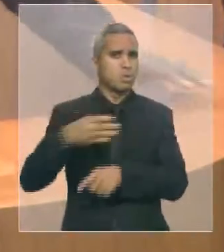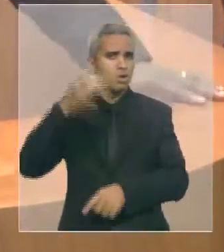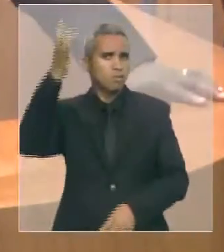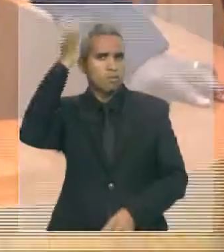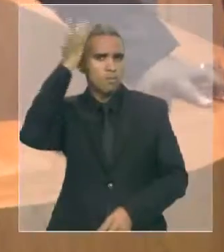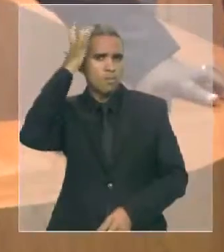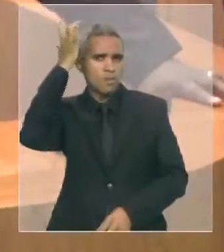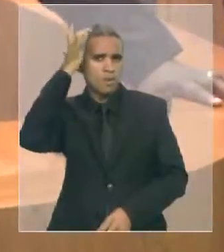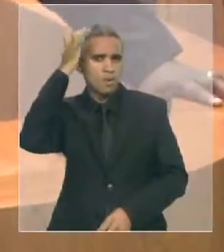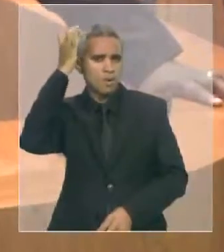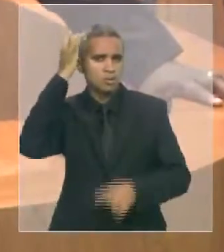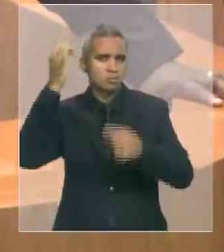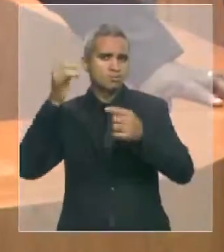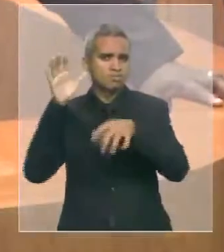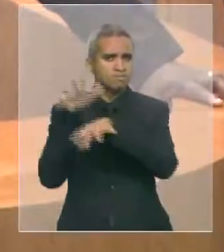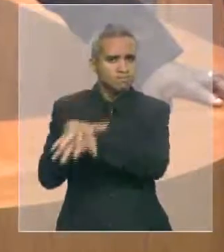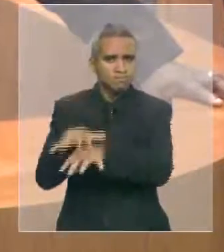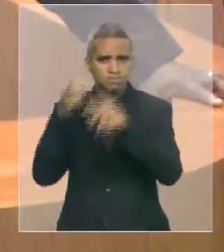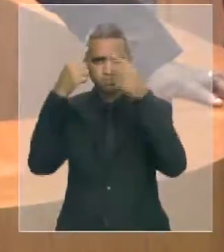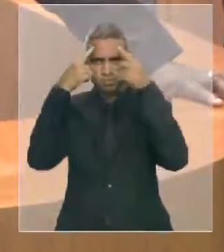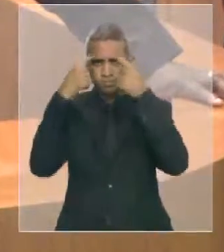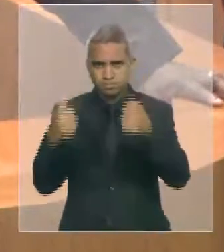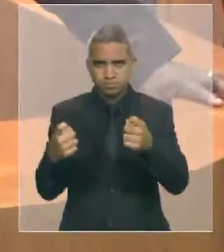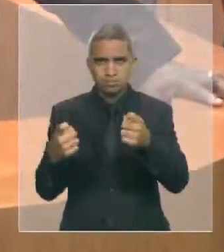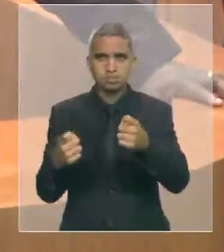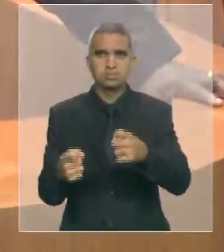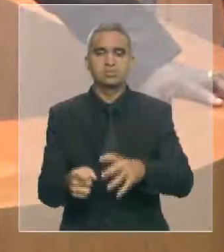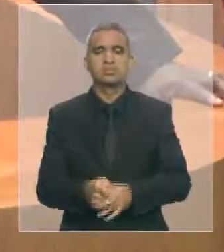capitão da polícia, que é o prefeito de lá,